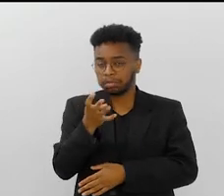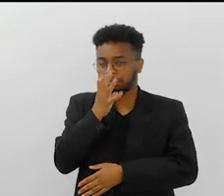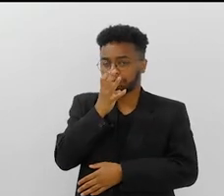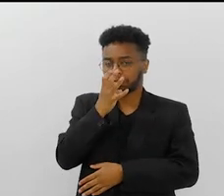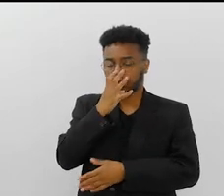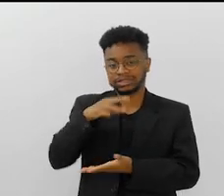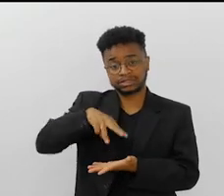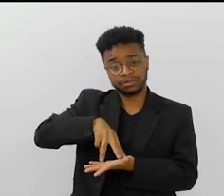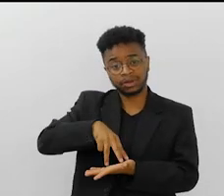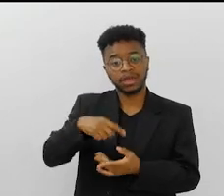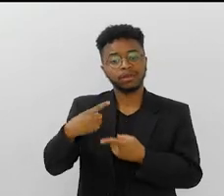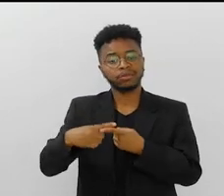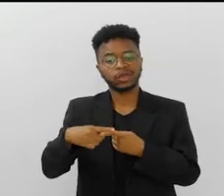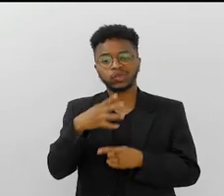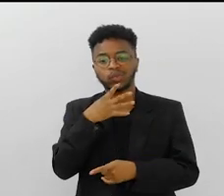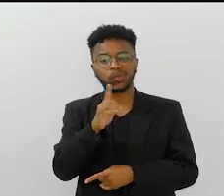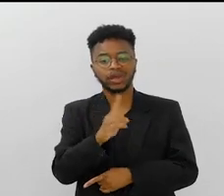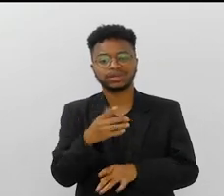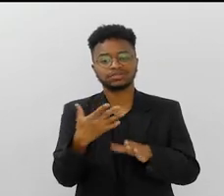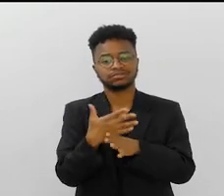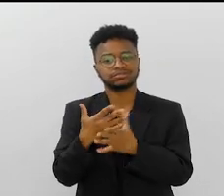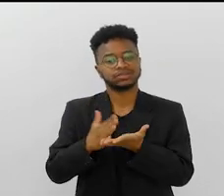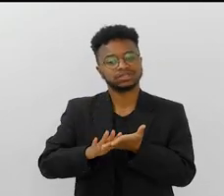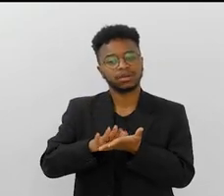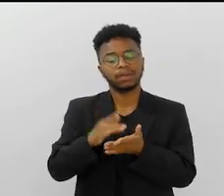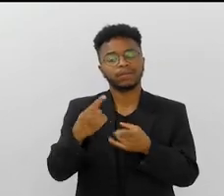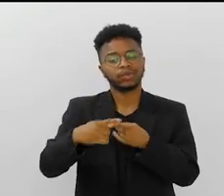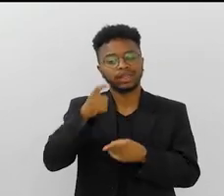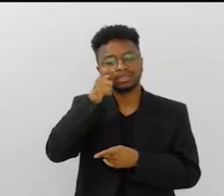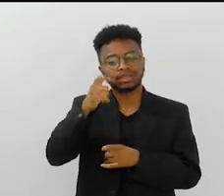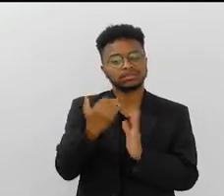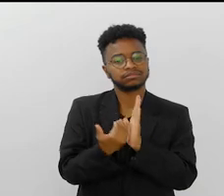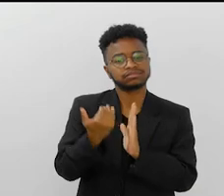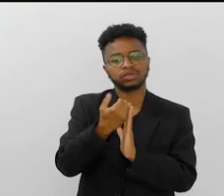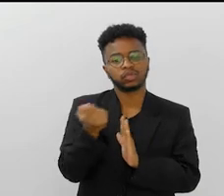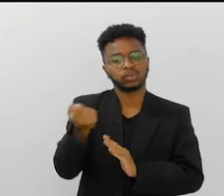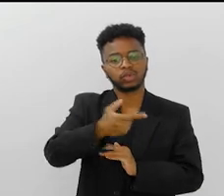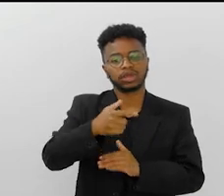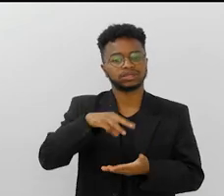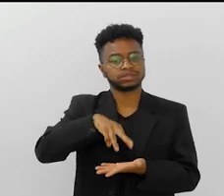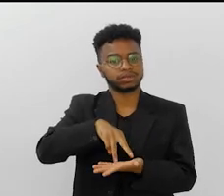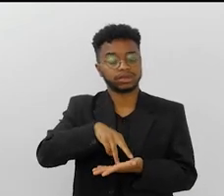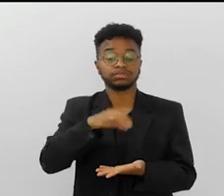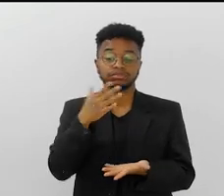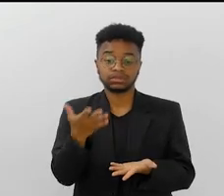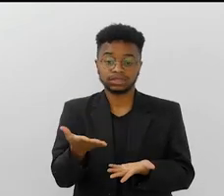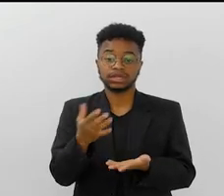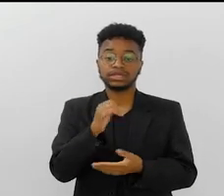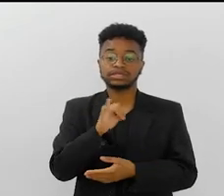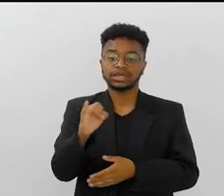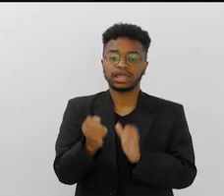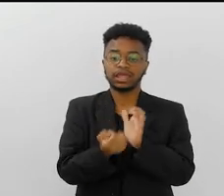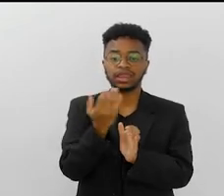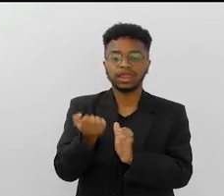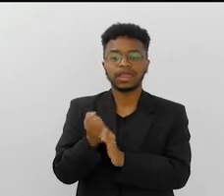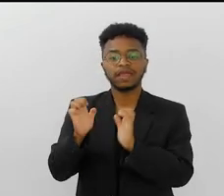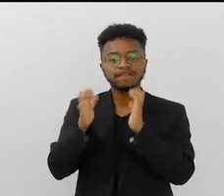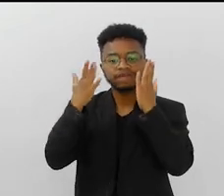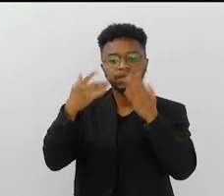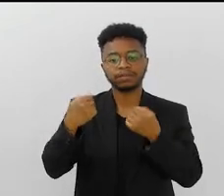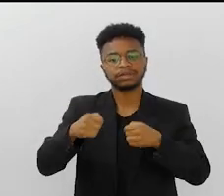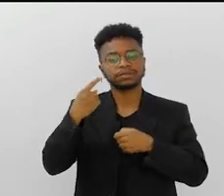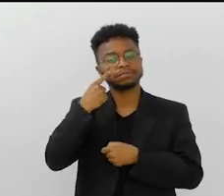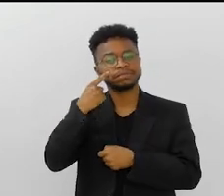as pessoas que se deslumbram com a Sapucaí é porque não conhecem a cidade do samba. É muito mais interessante do que a Sapucaí. Então, assim, ter eventos ali, a gente